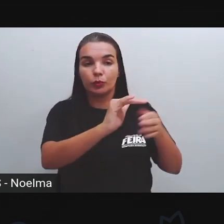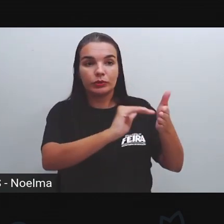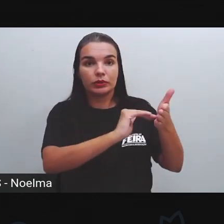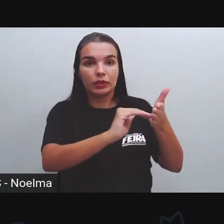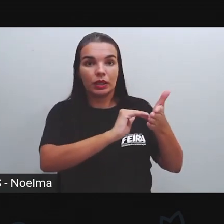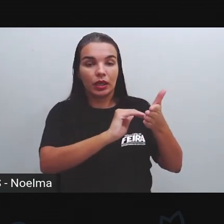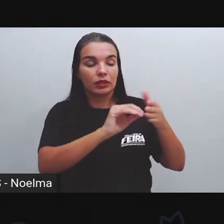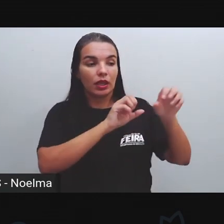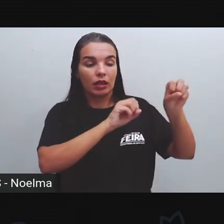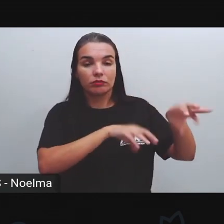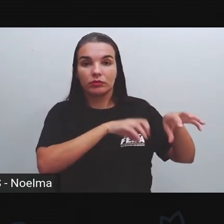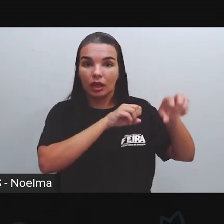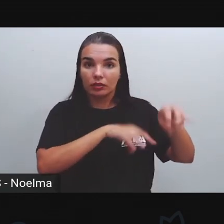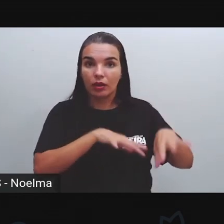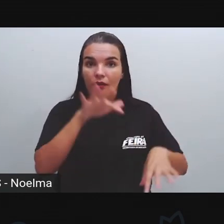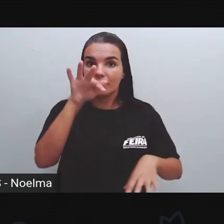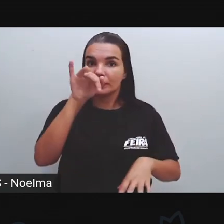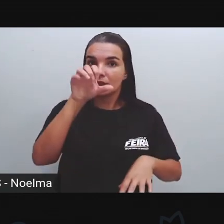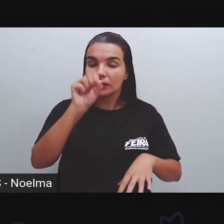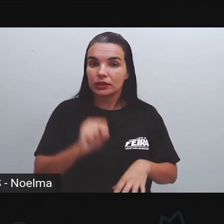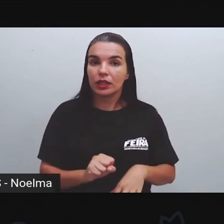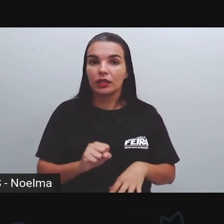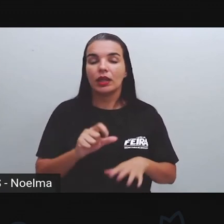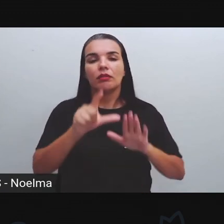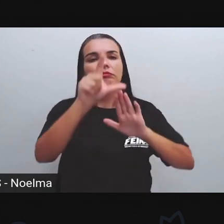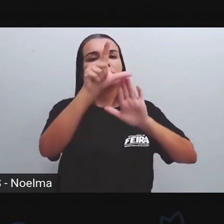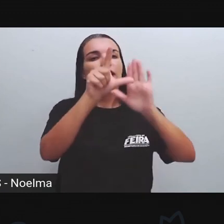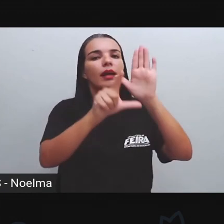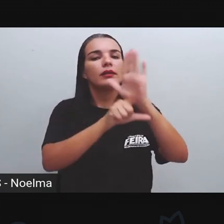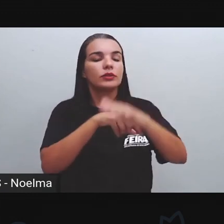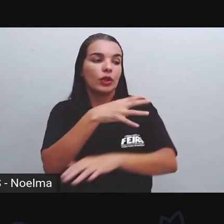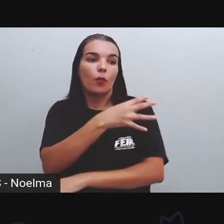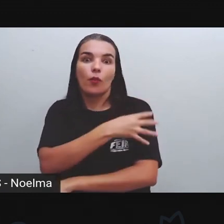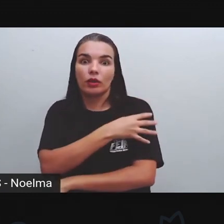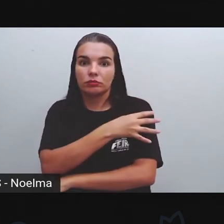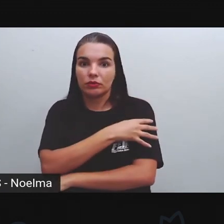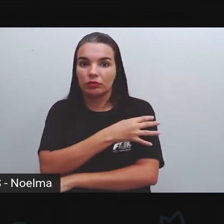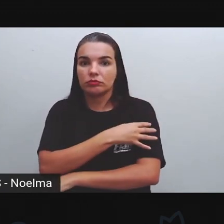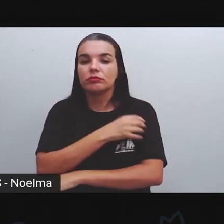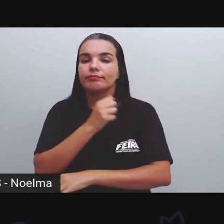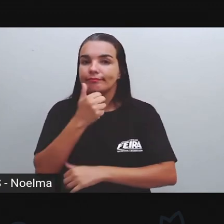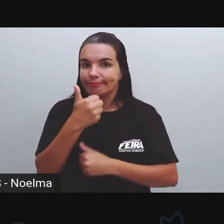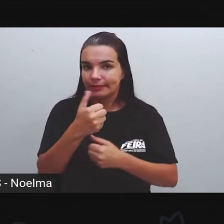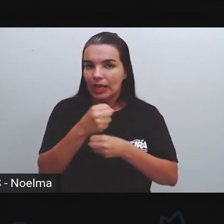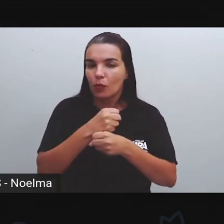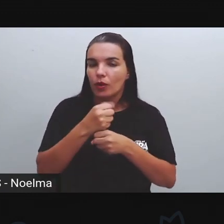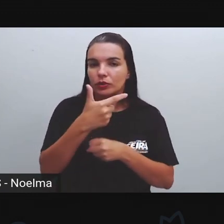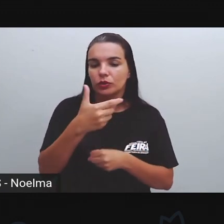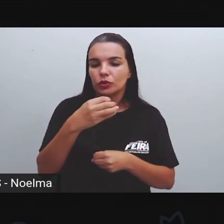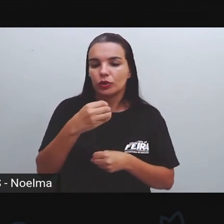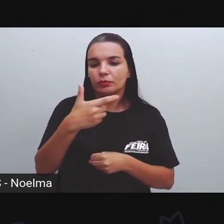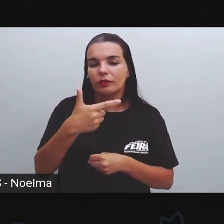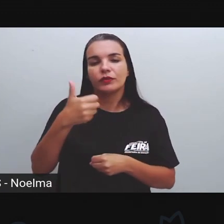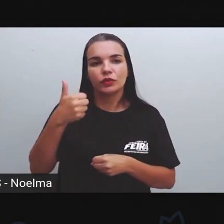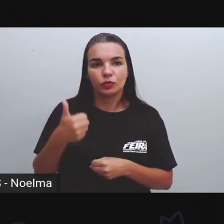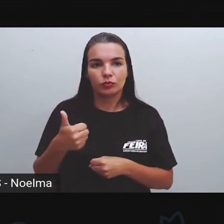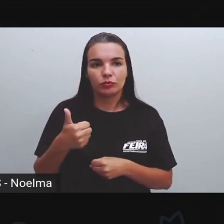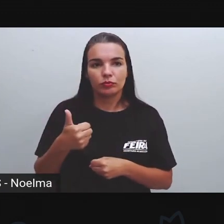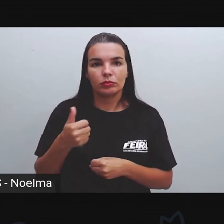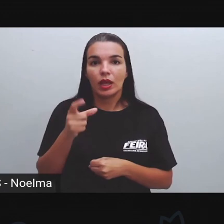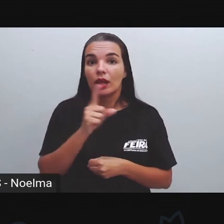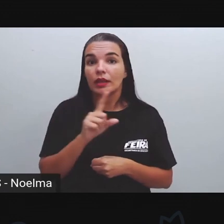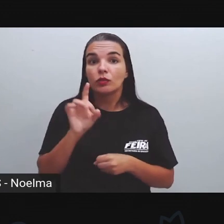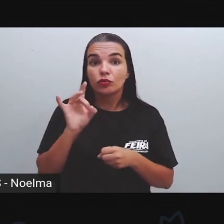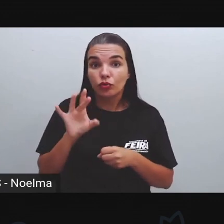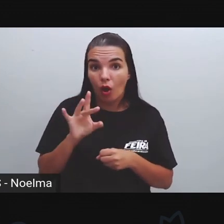Seduc de Feira de Santana, na nossa playlist do quarto ano, ano letivo 2021. Não